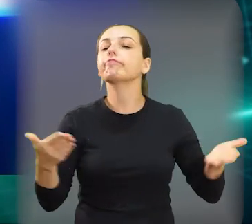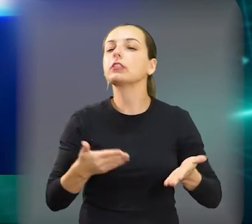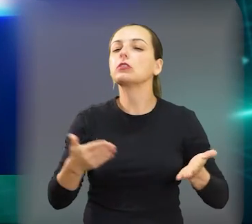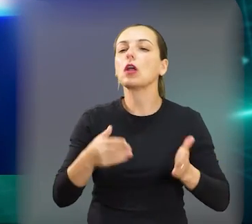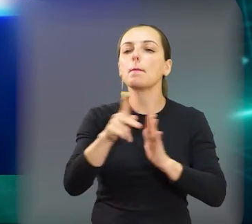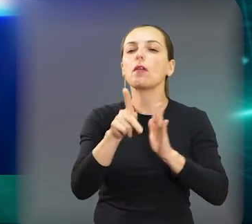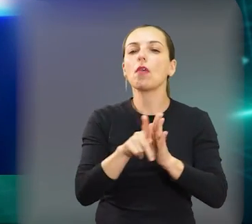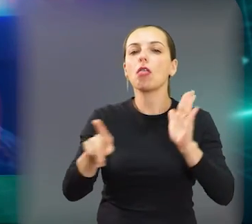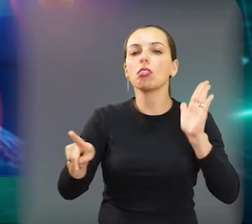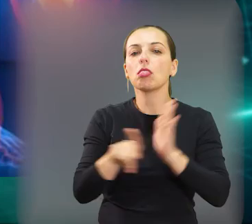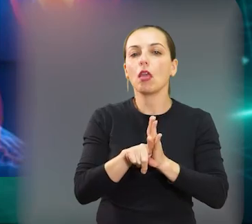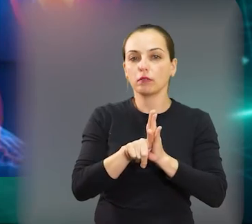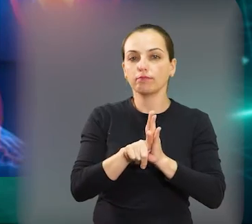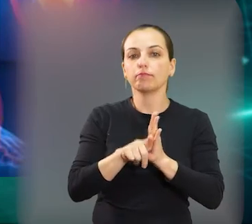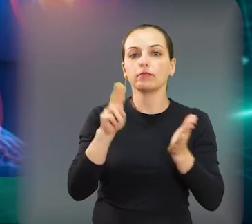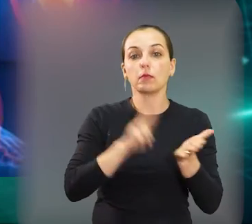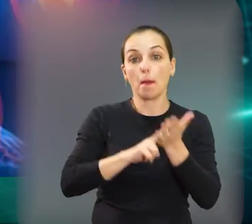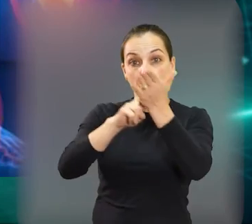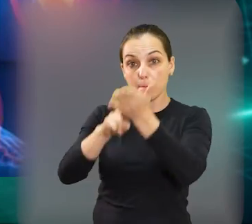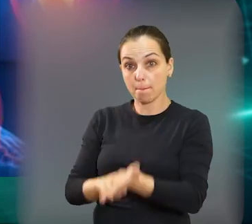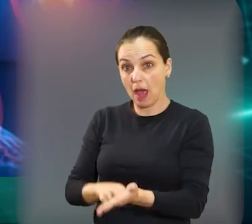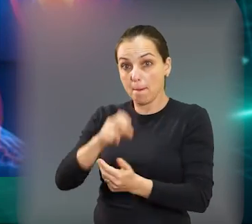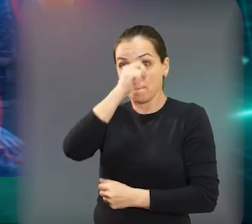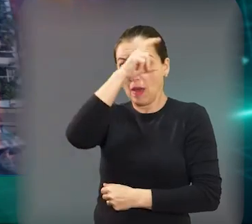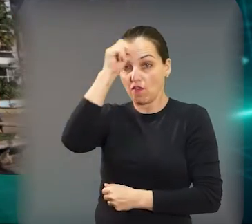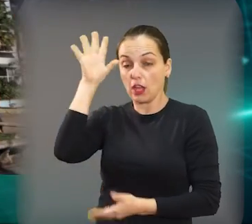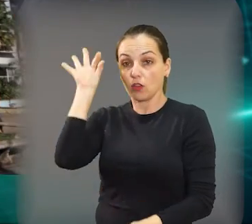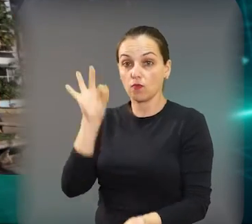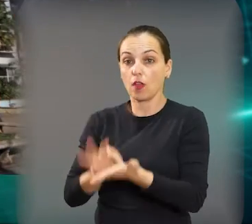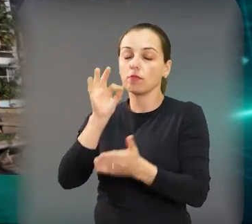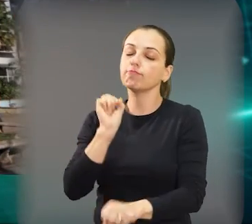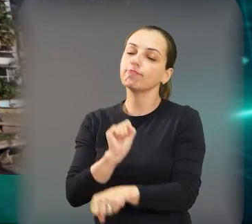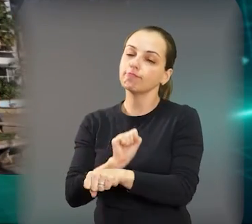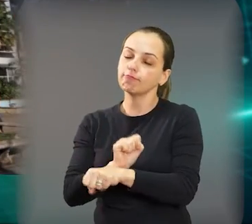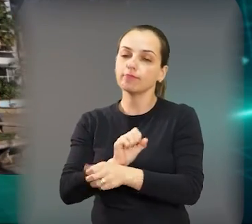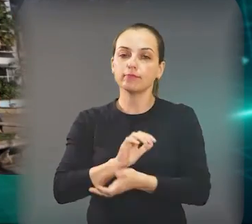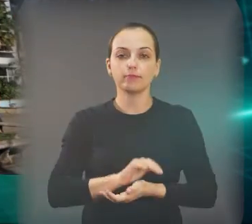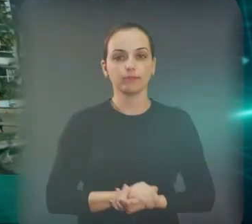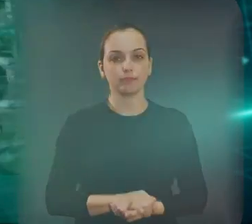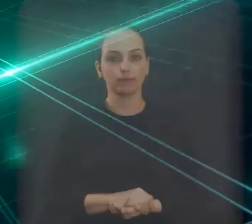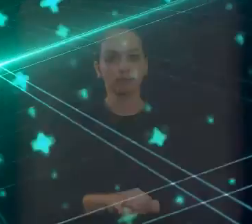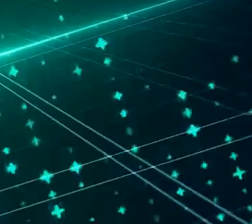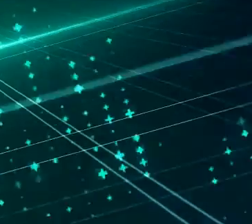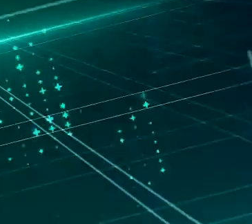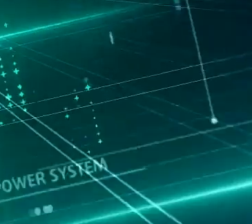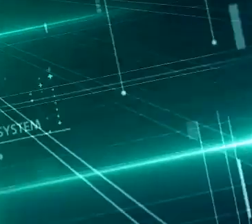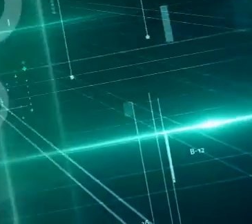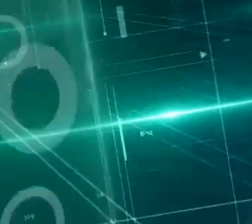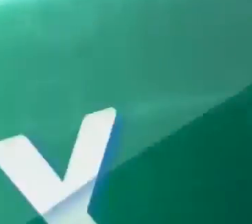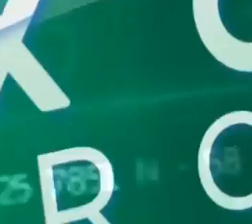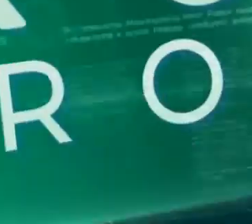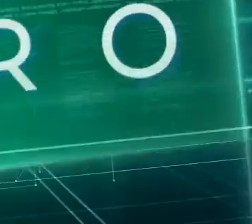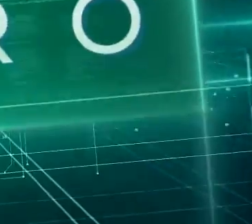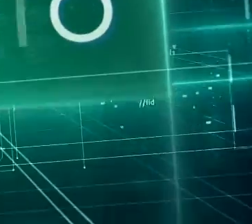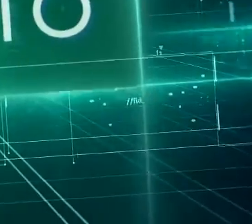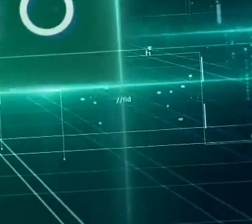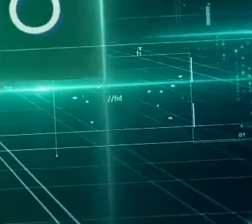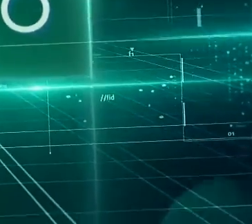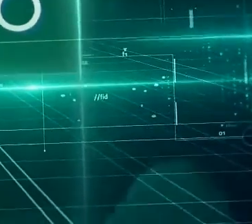gravidade da doença. Para entrar em vigor, a propositura aguarda a sanção do prefeito. realização O